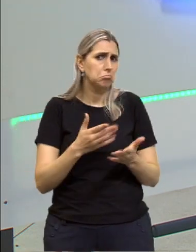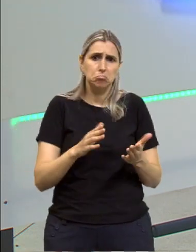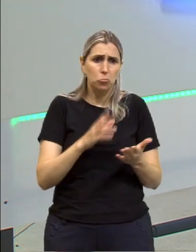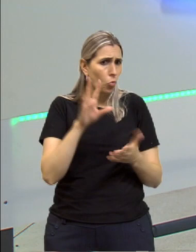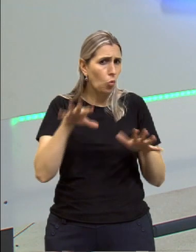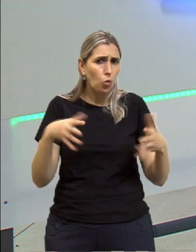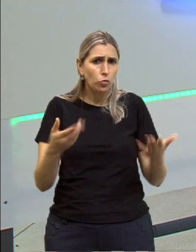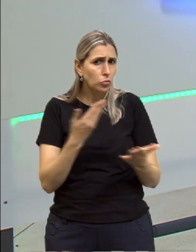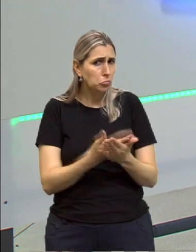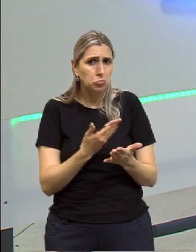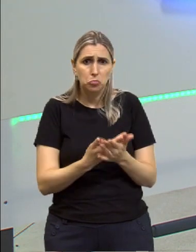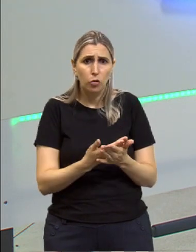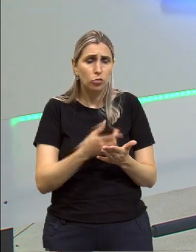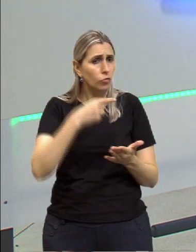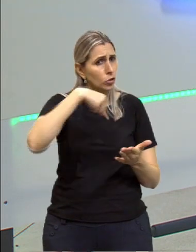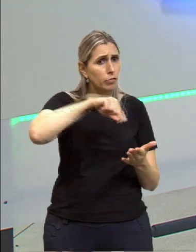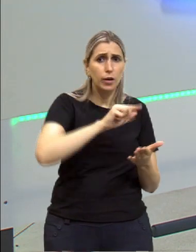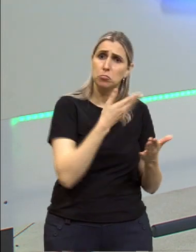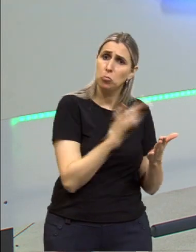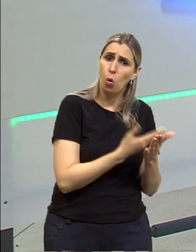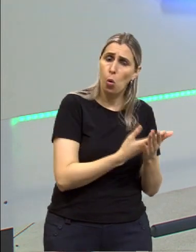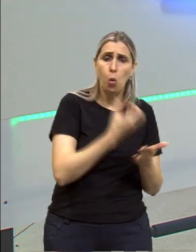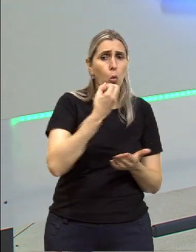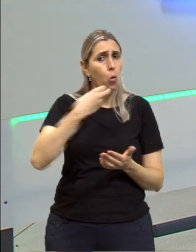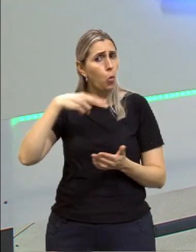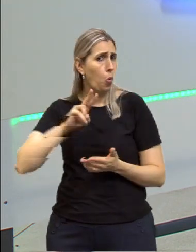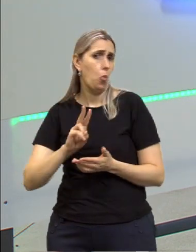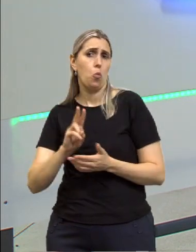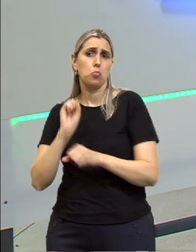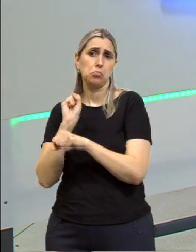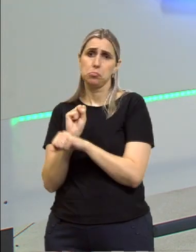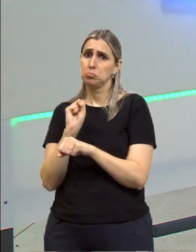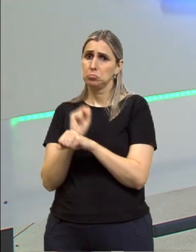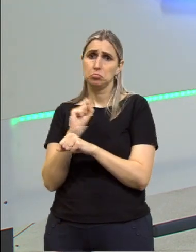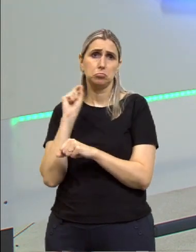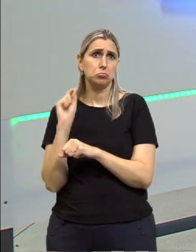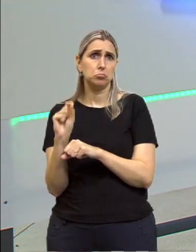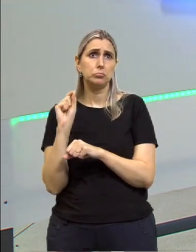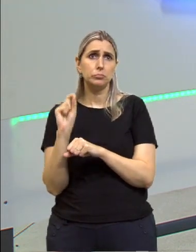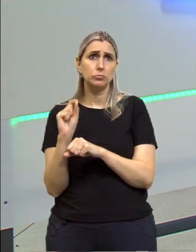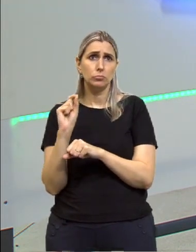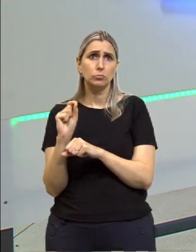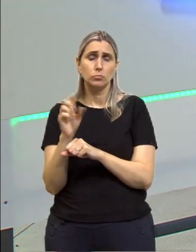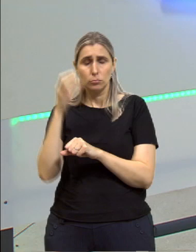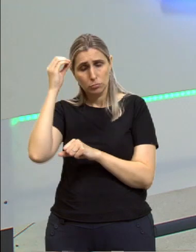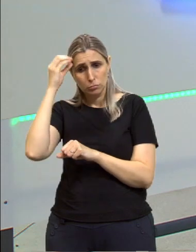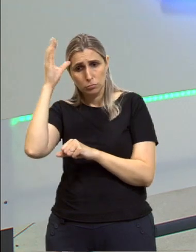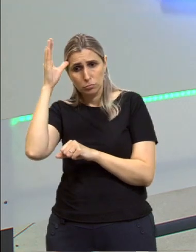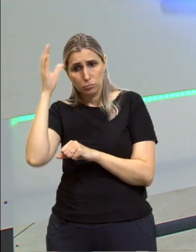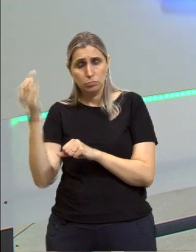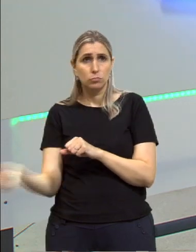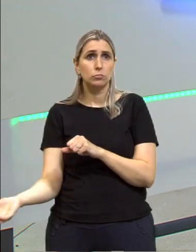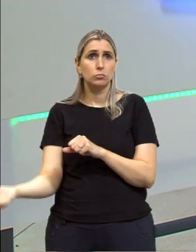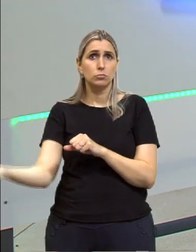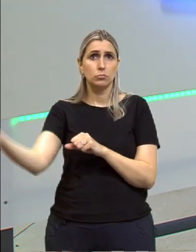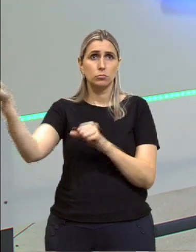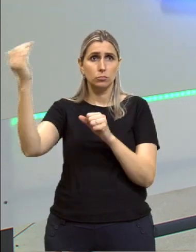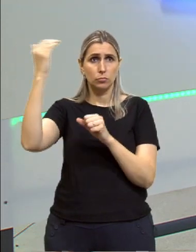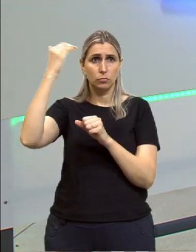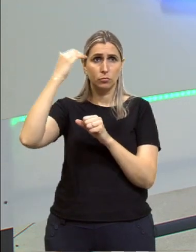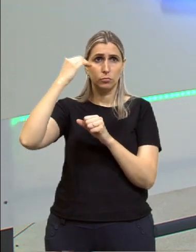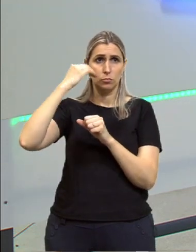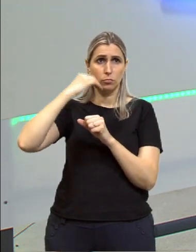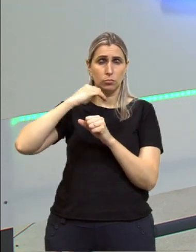onde você está estudando e vai estudar, você vai esperar que o conhecimento ele emana, seja,